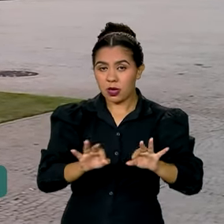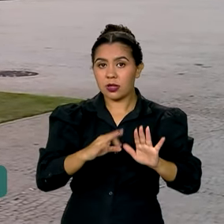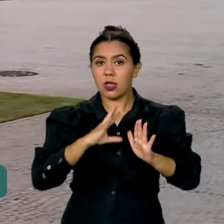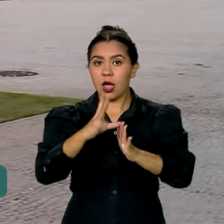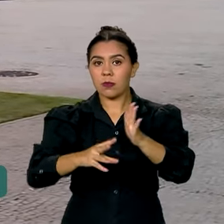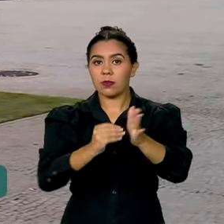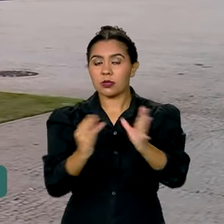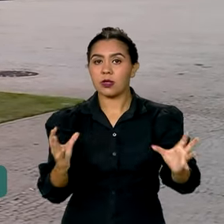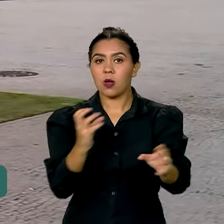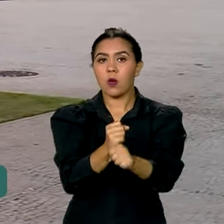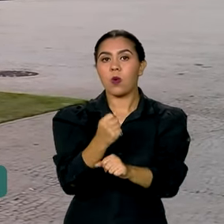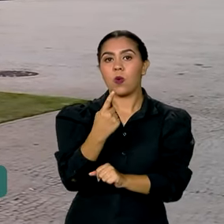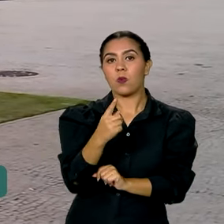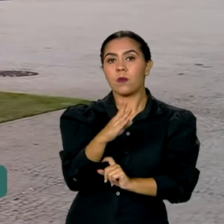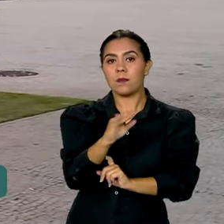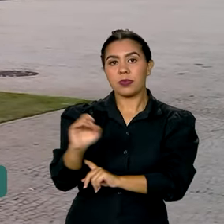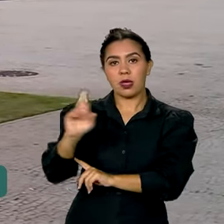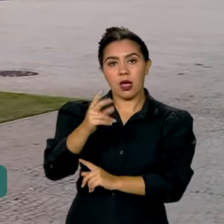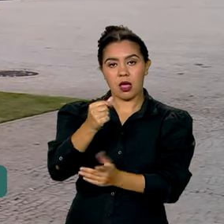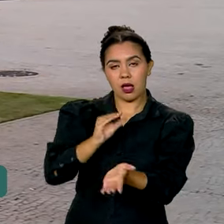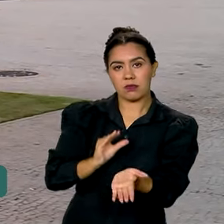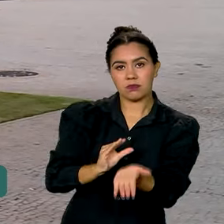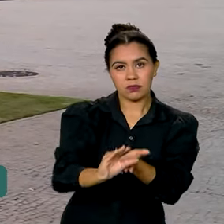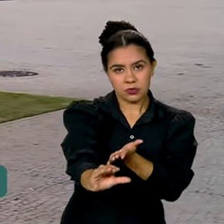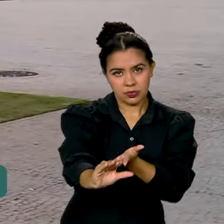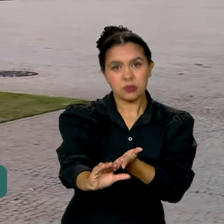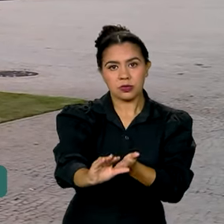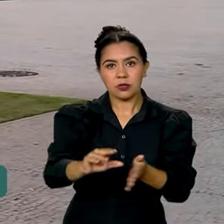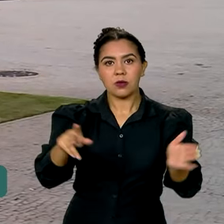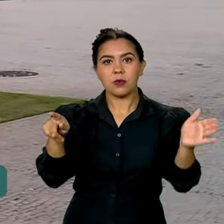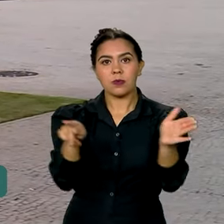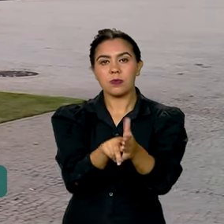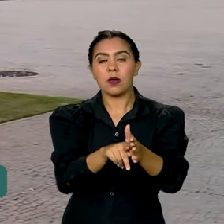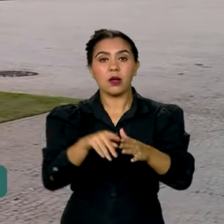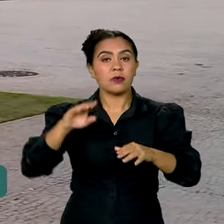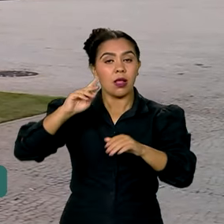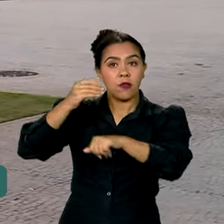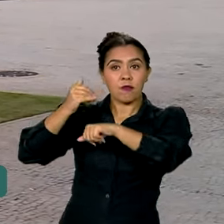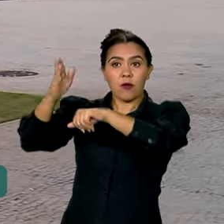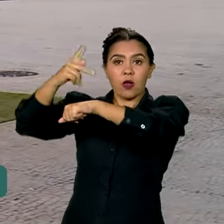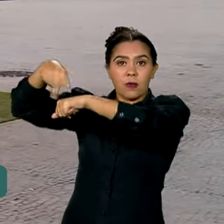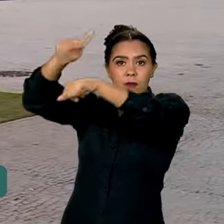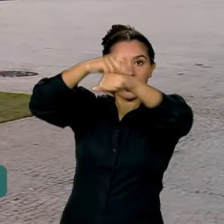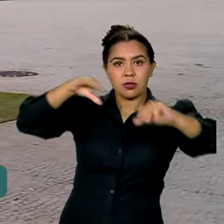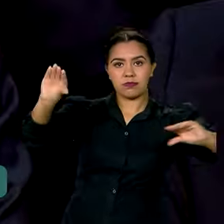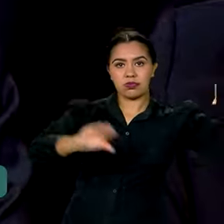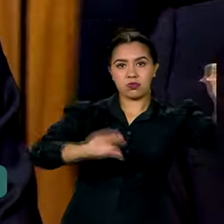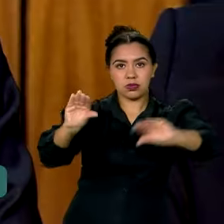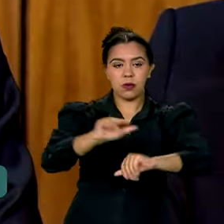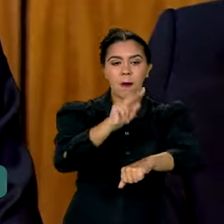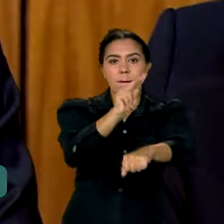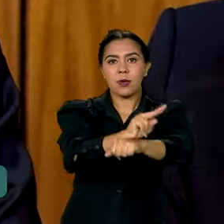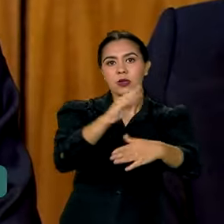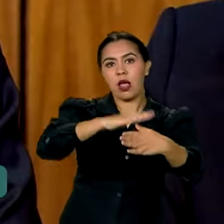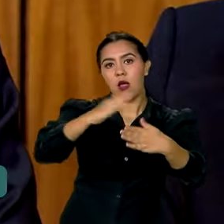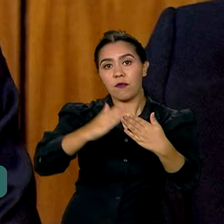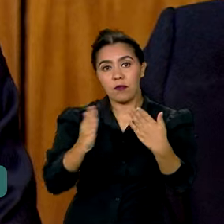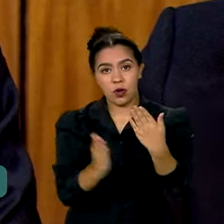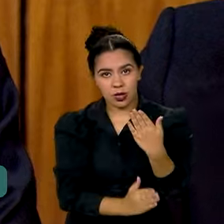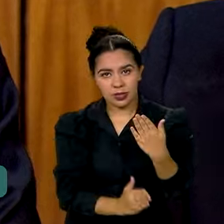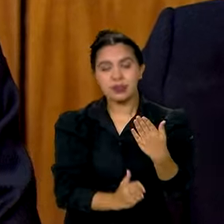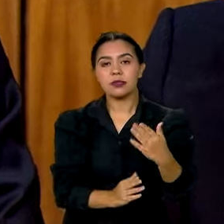bilhão e 200 milhões de reais de recursos doados por fundos internacionais de preservação da floresta. O Brasil tem um papel